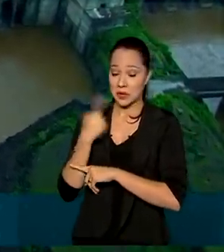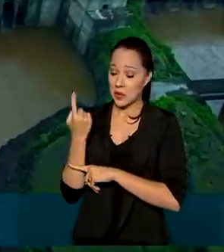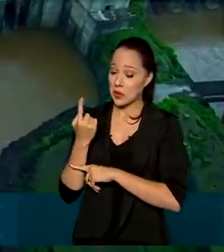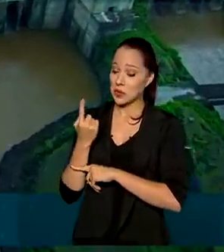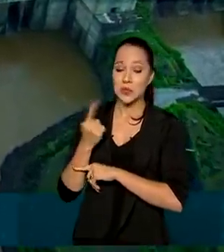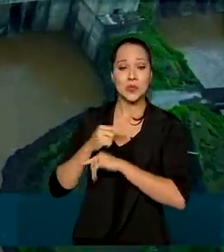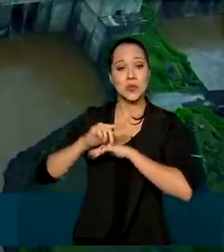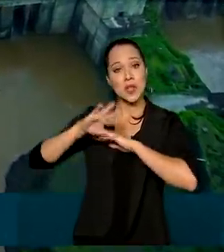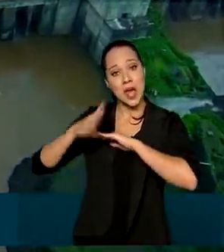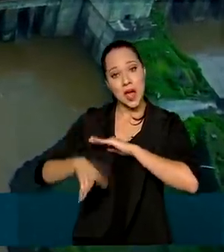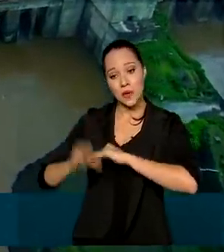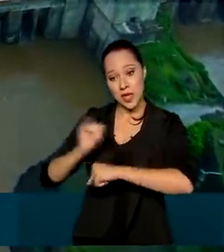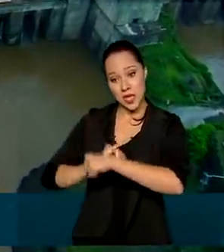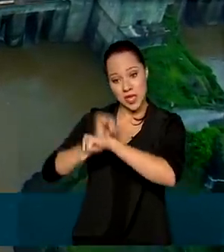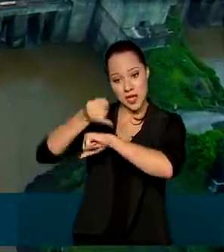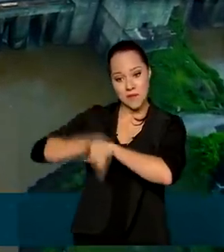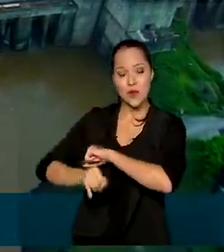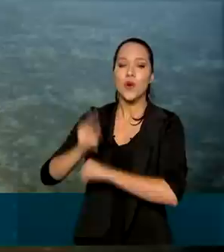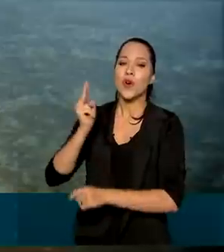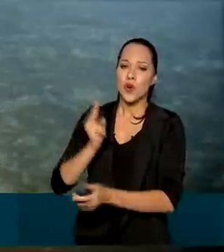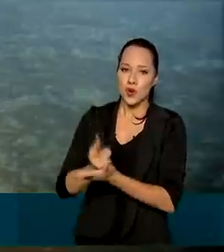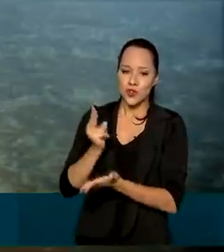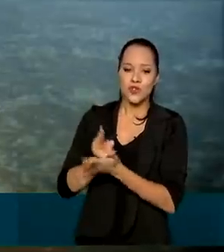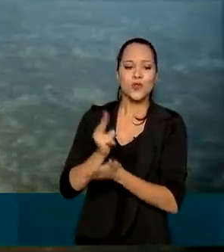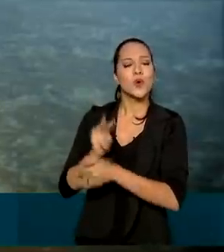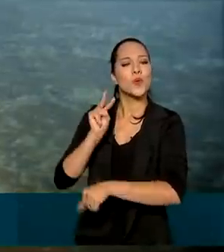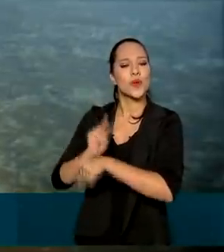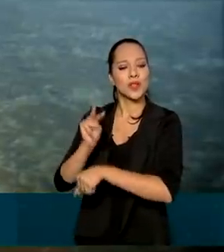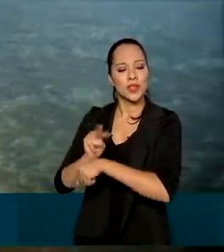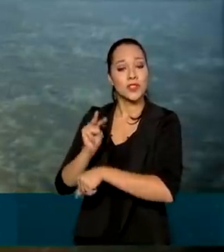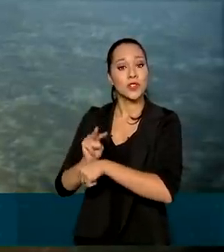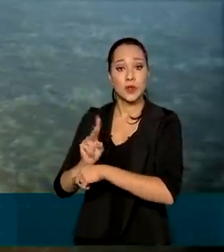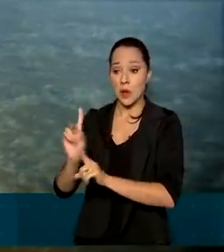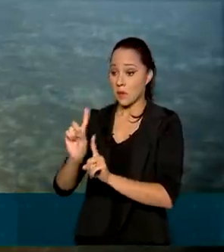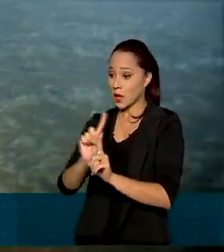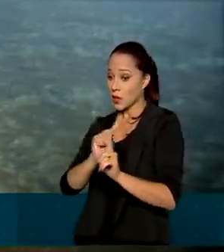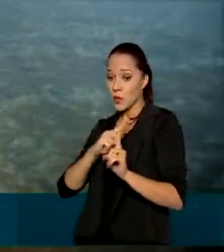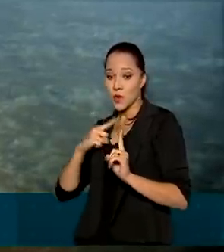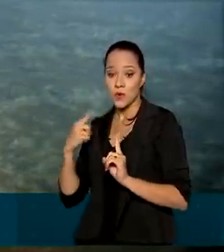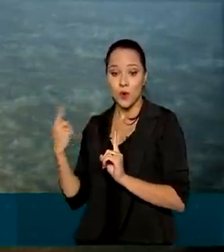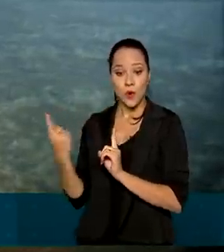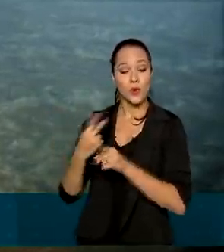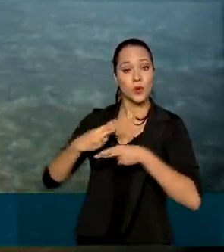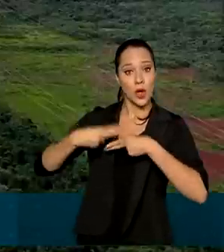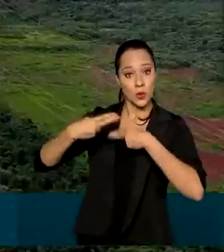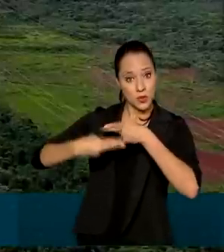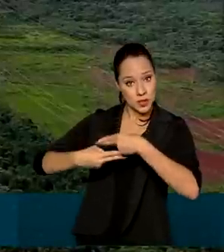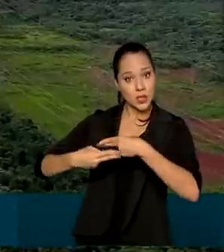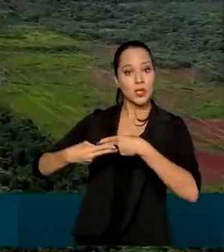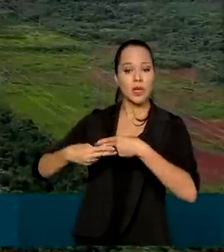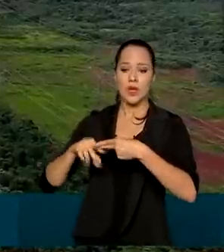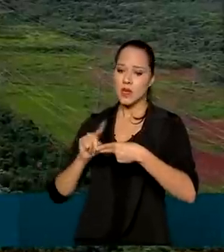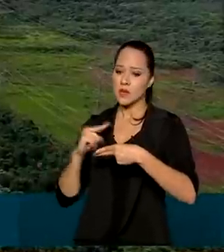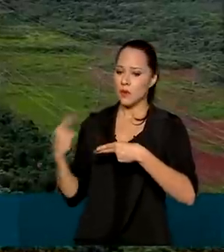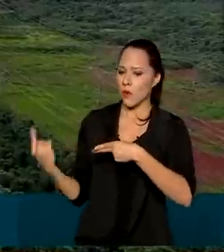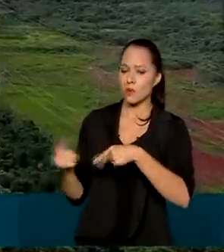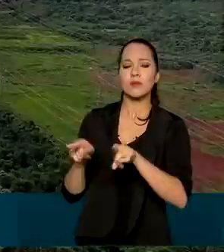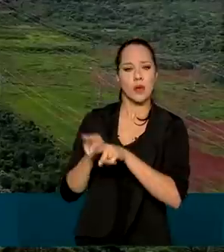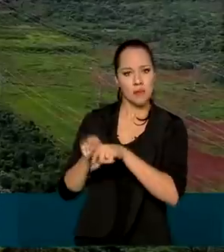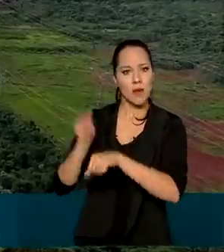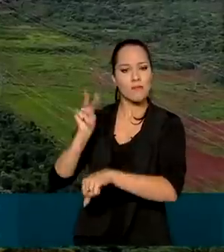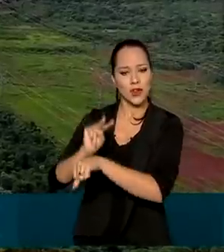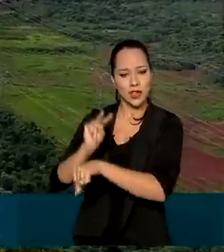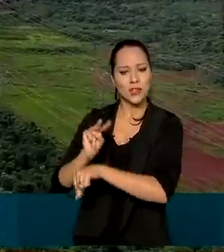de Itaipu, ele continue sendo preservado, para que o entorno da usina também seja preservado,